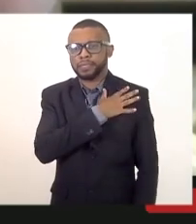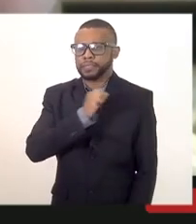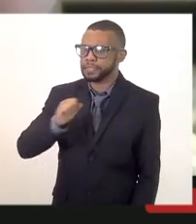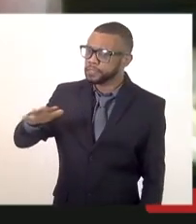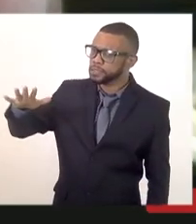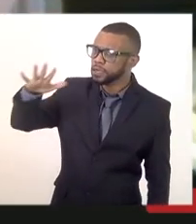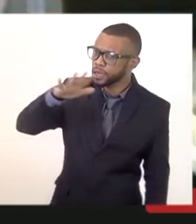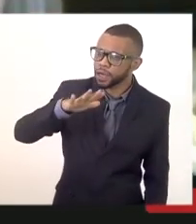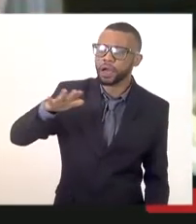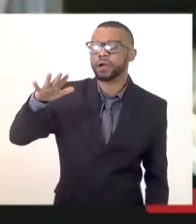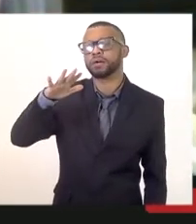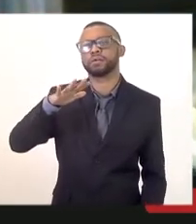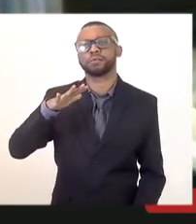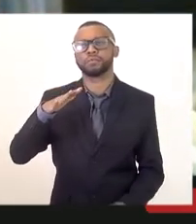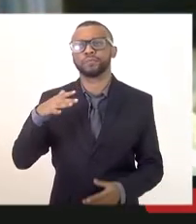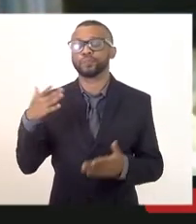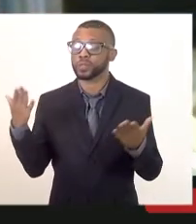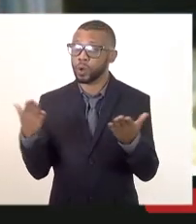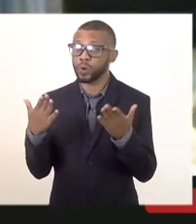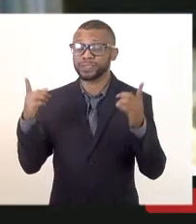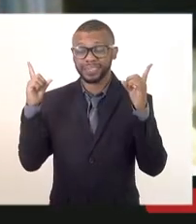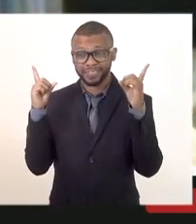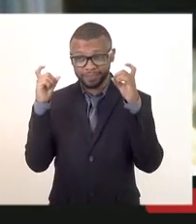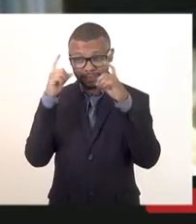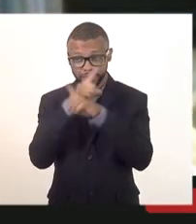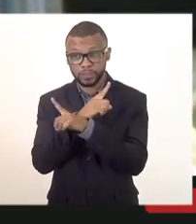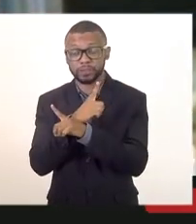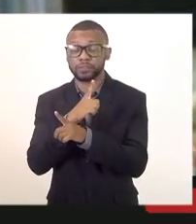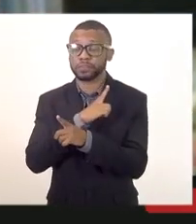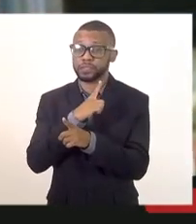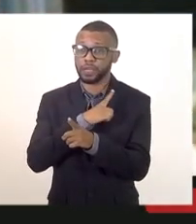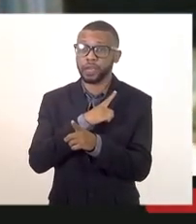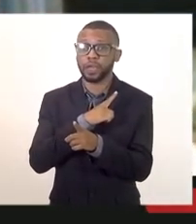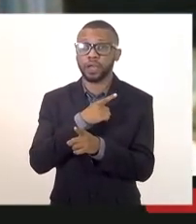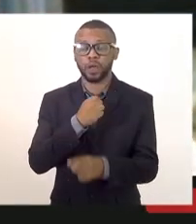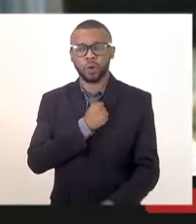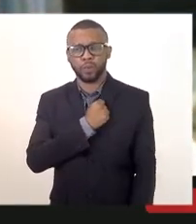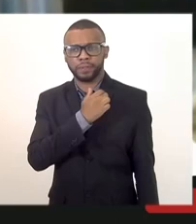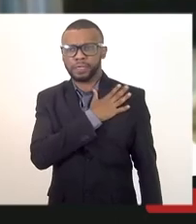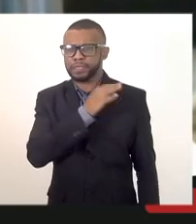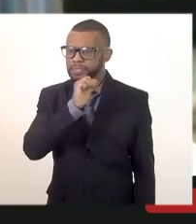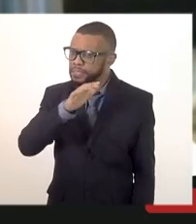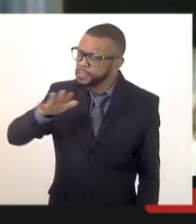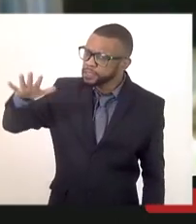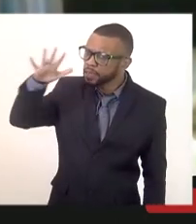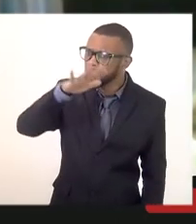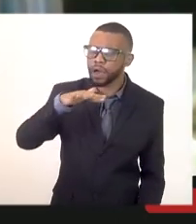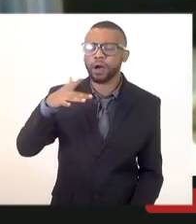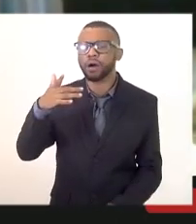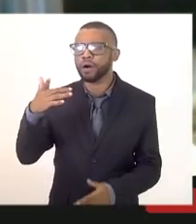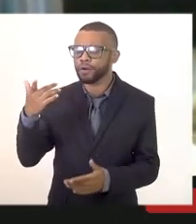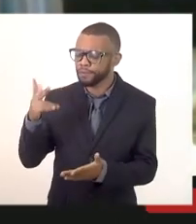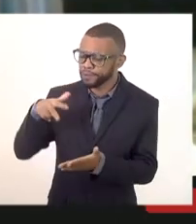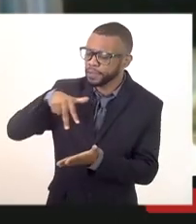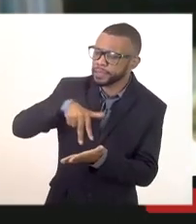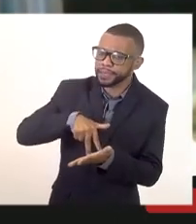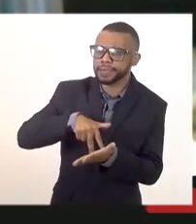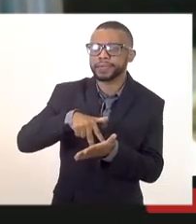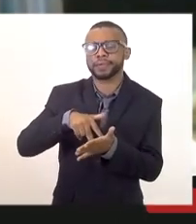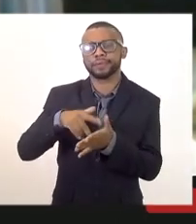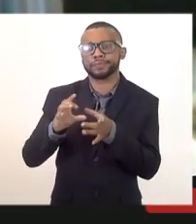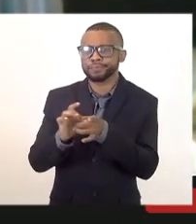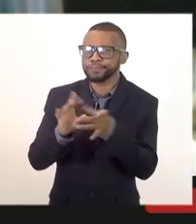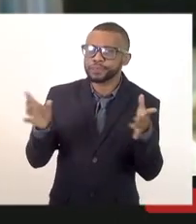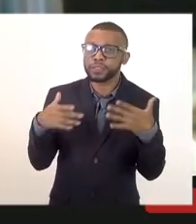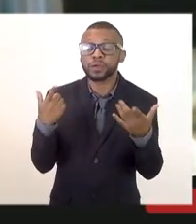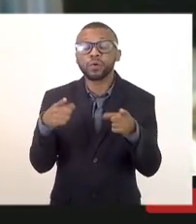assim é difícil ver assim o comandante geral vir aqui se colocar à disposição e aí eu peço